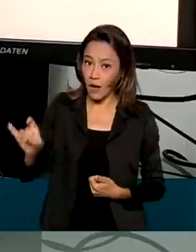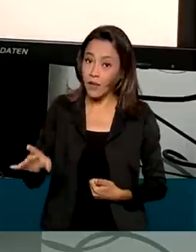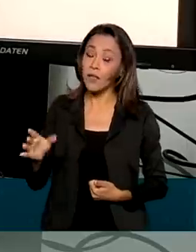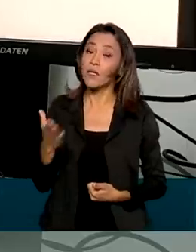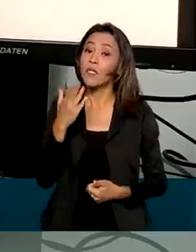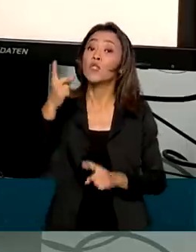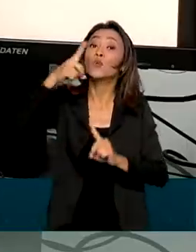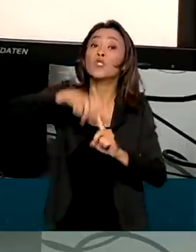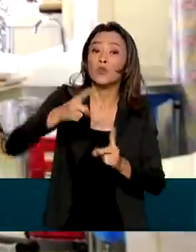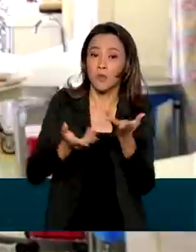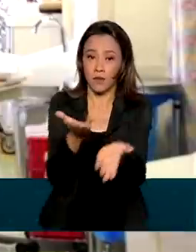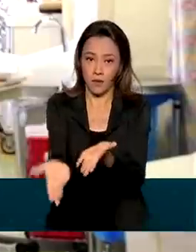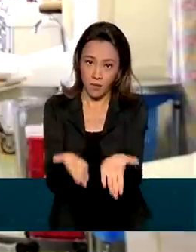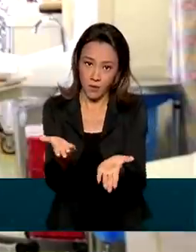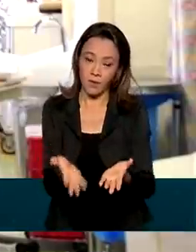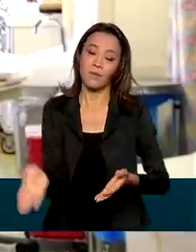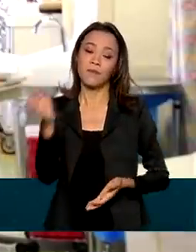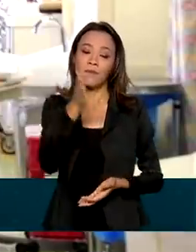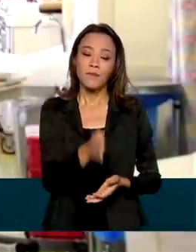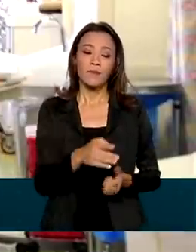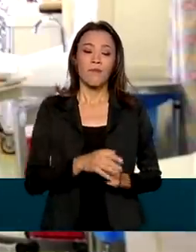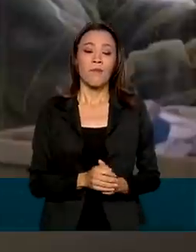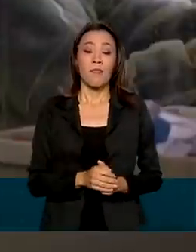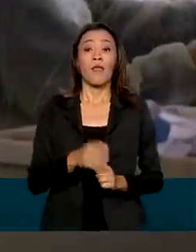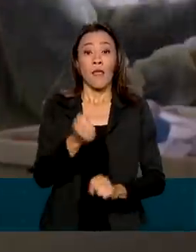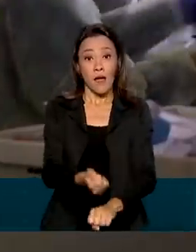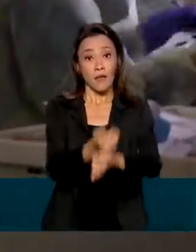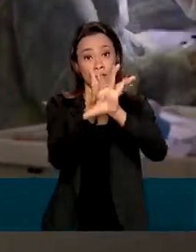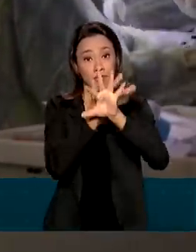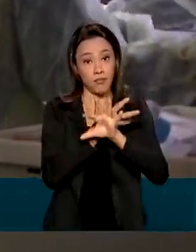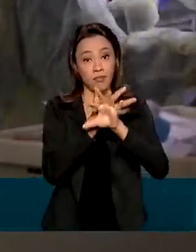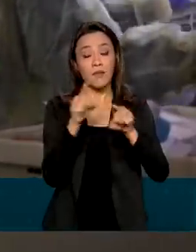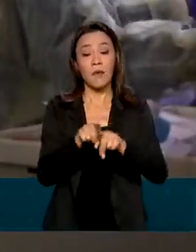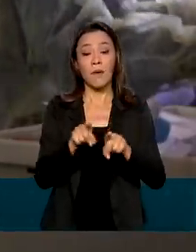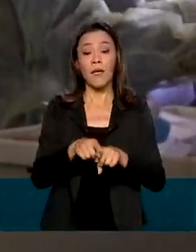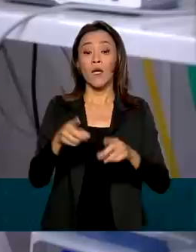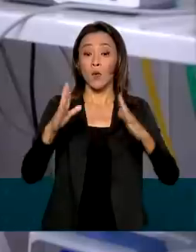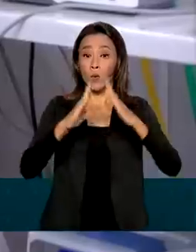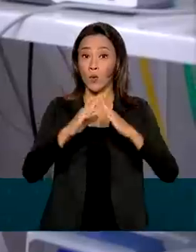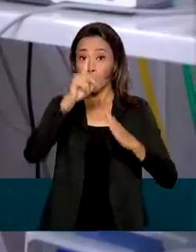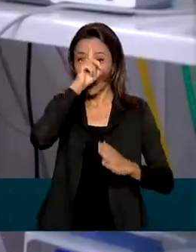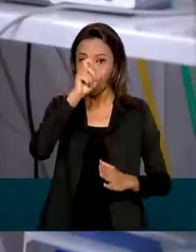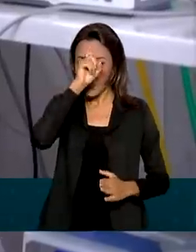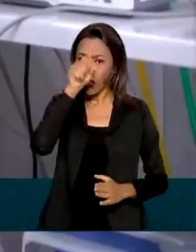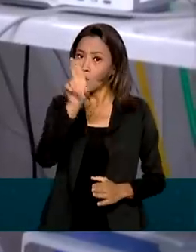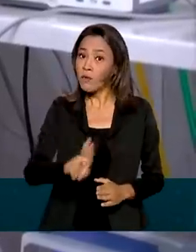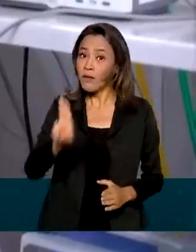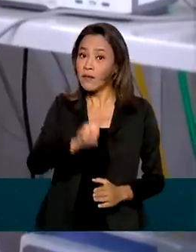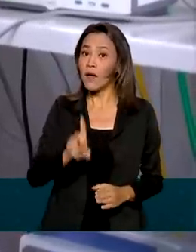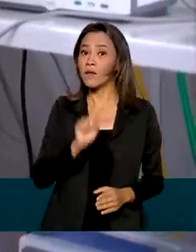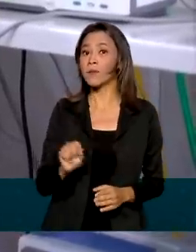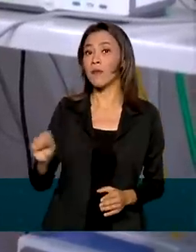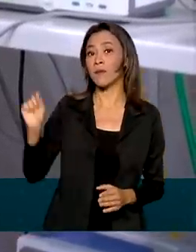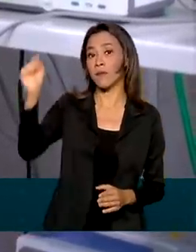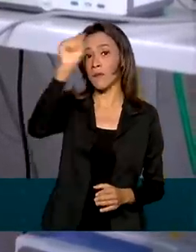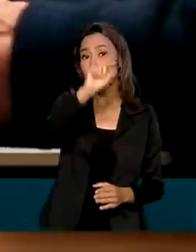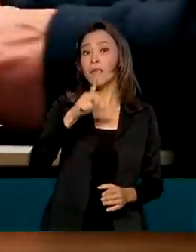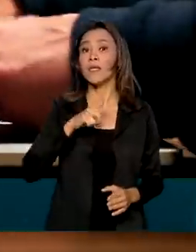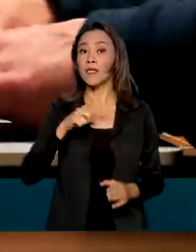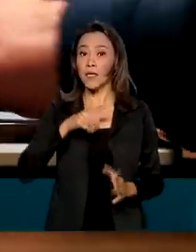atendimento que ele necessita. Além das teleconsultas, os hospitais universitários conveniados à rede EBSER